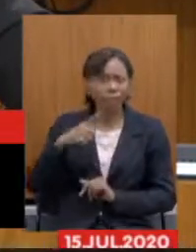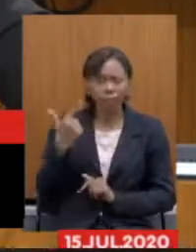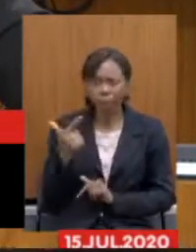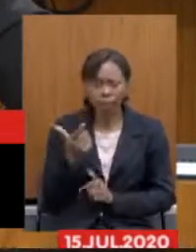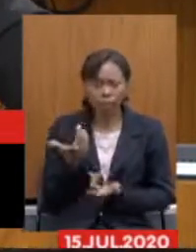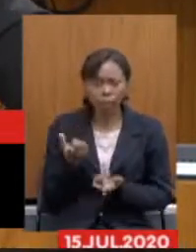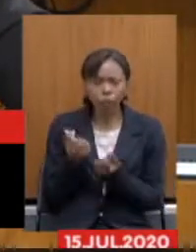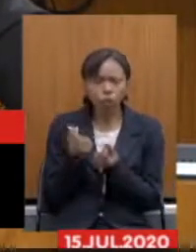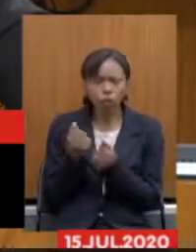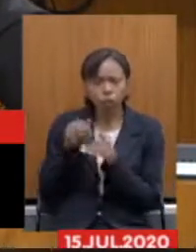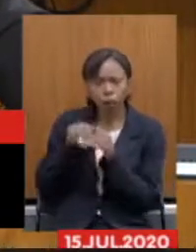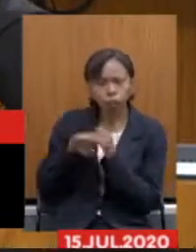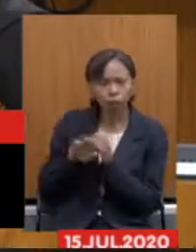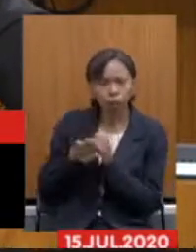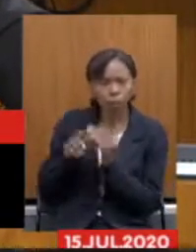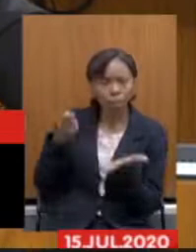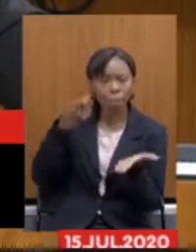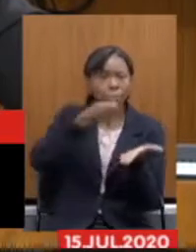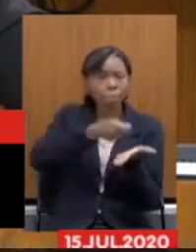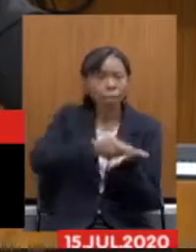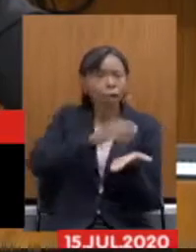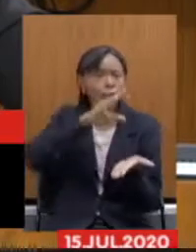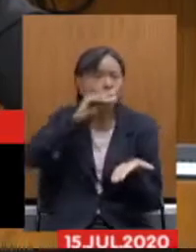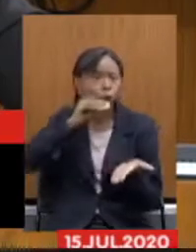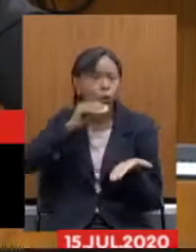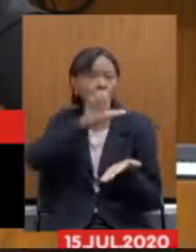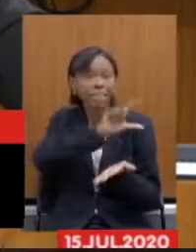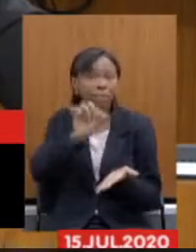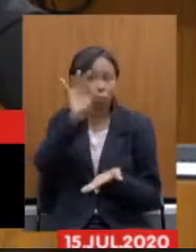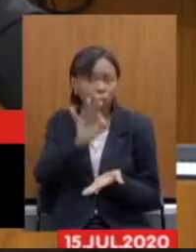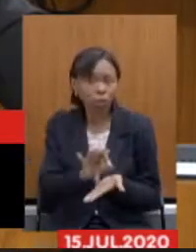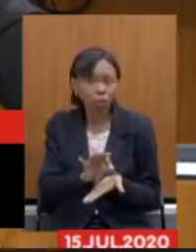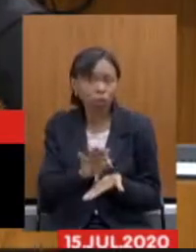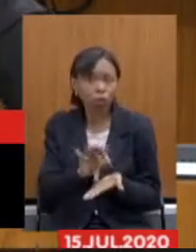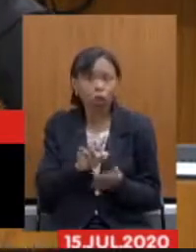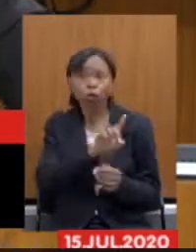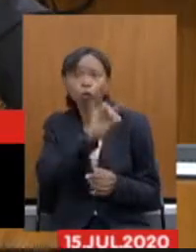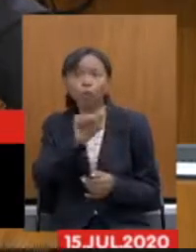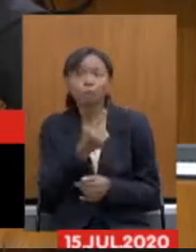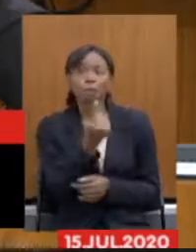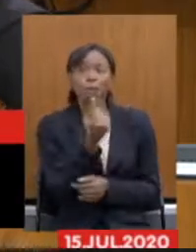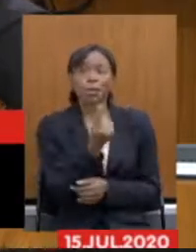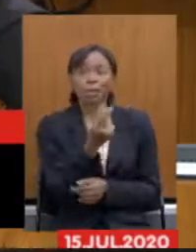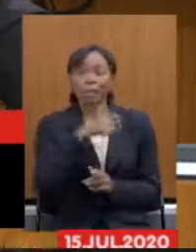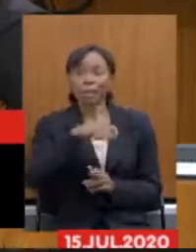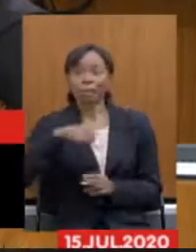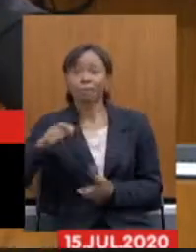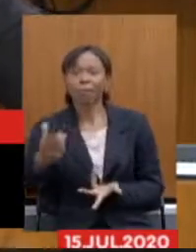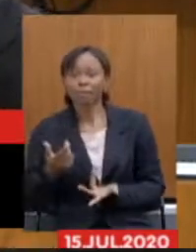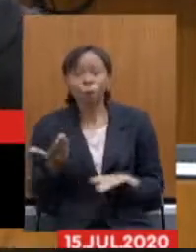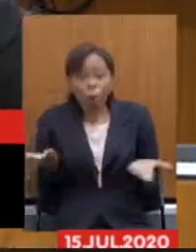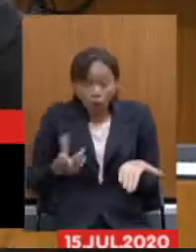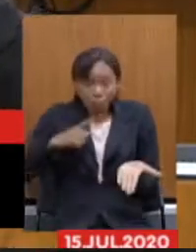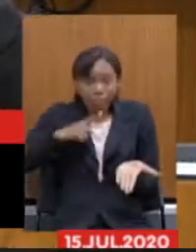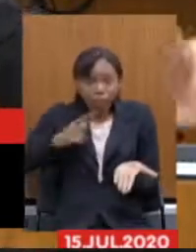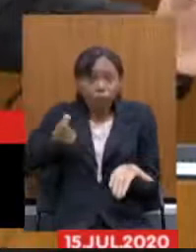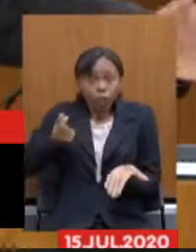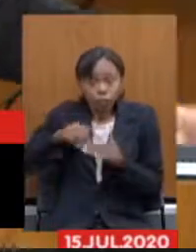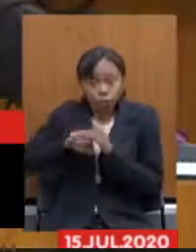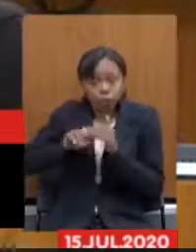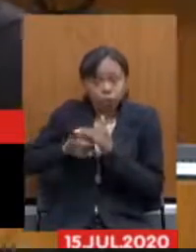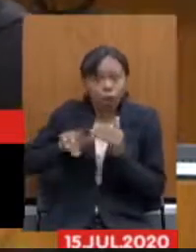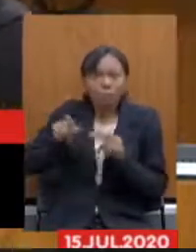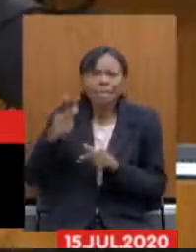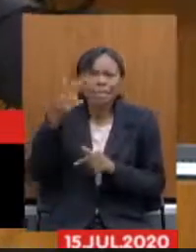o servidor público na integralidade no dia primeiro de cada mês hoje tem dinheiro em caixa para pagar ele não consegue saber isso no